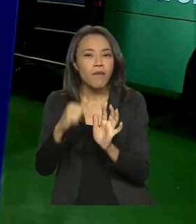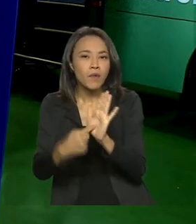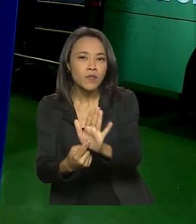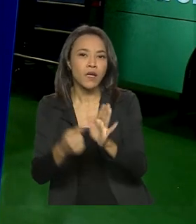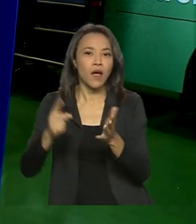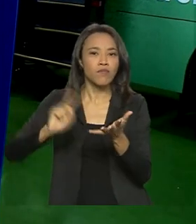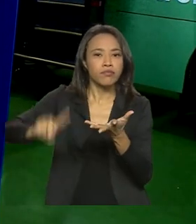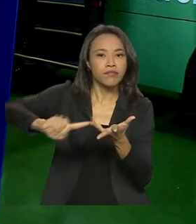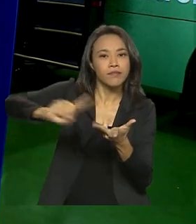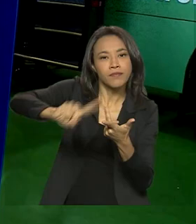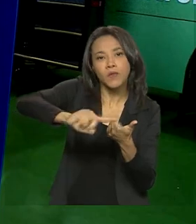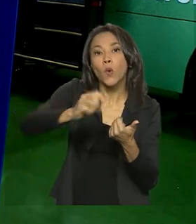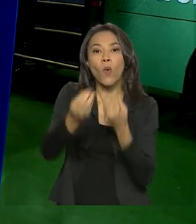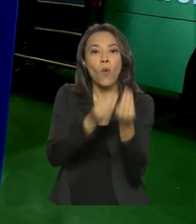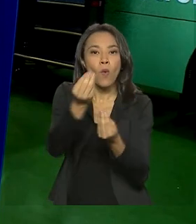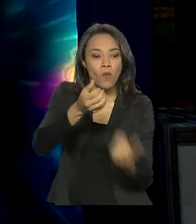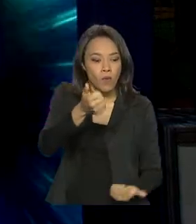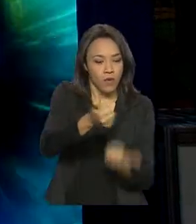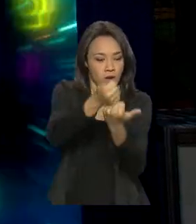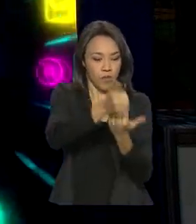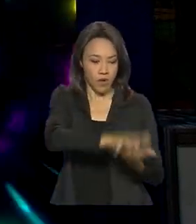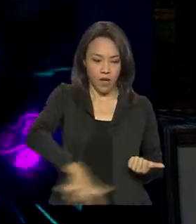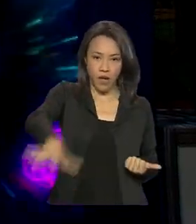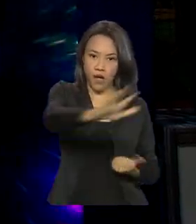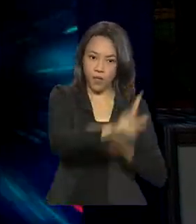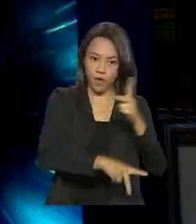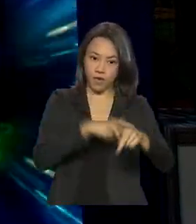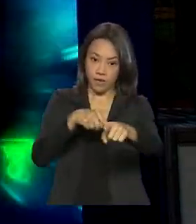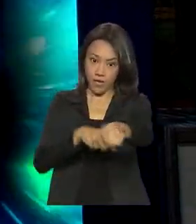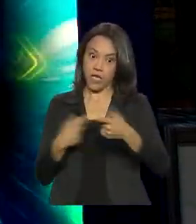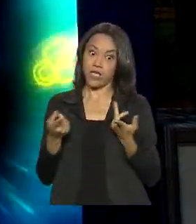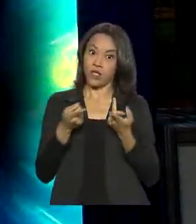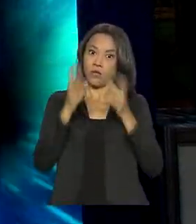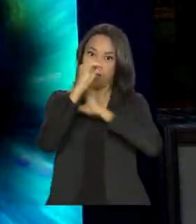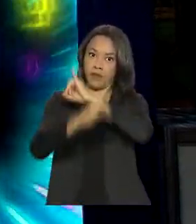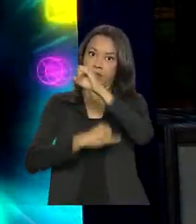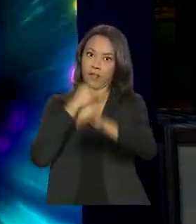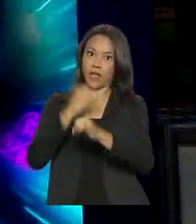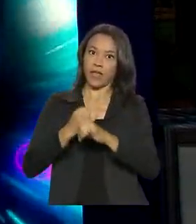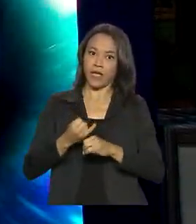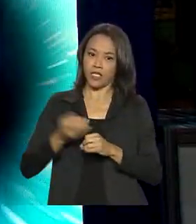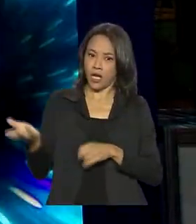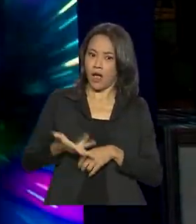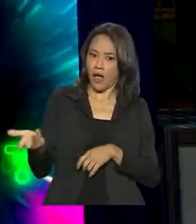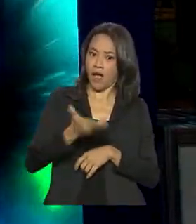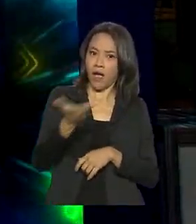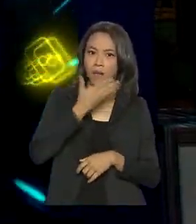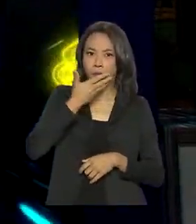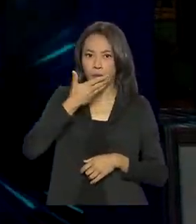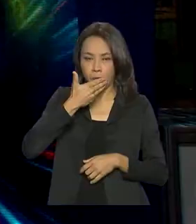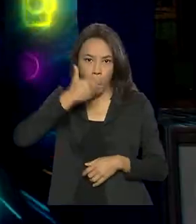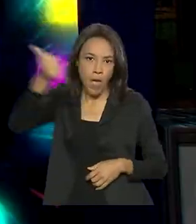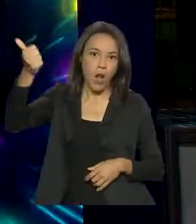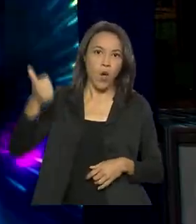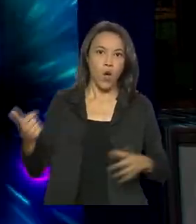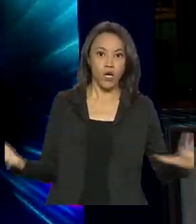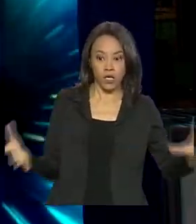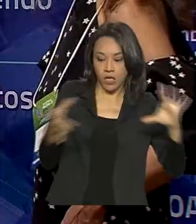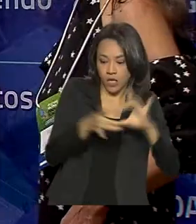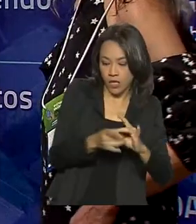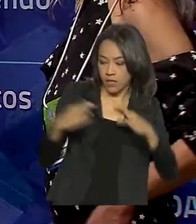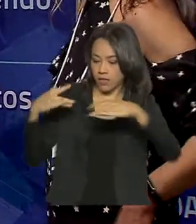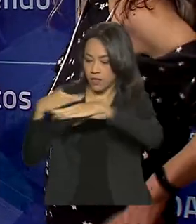benfeitorias à população em geral. Desde uma internet mais rápida e melhor integração do campo à cidade, a